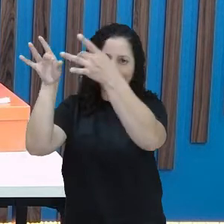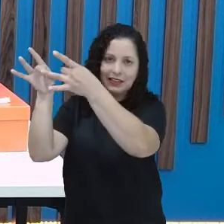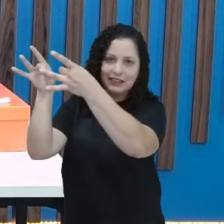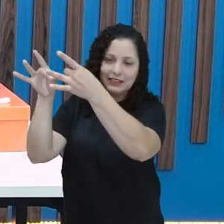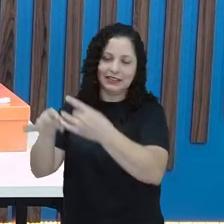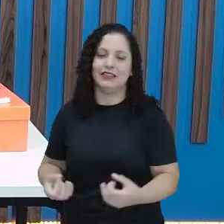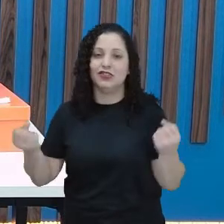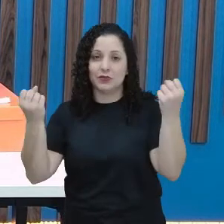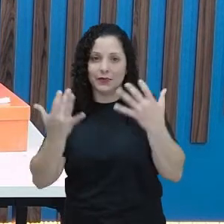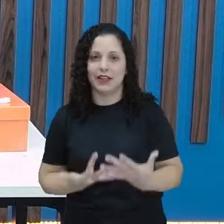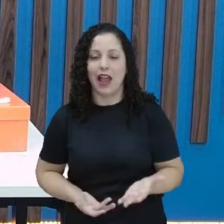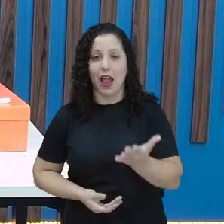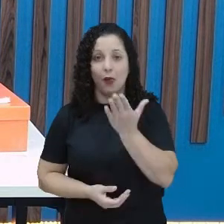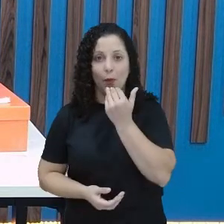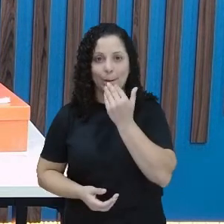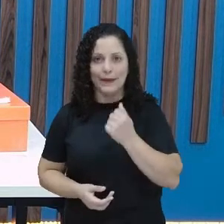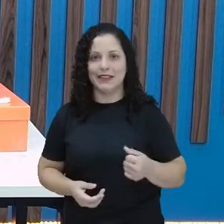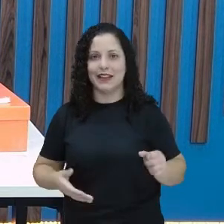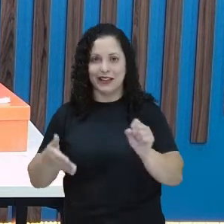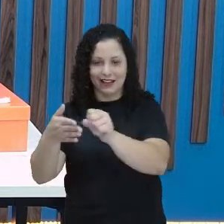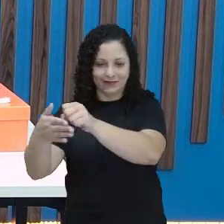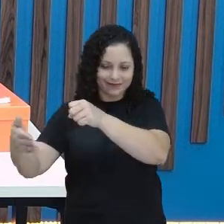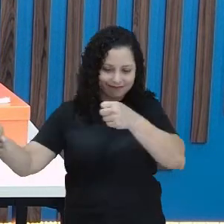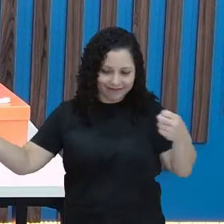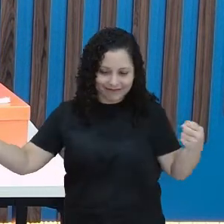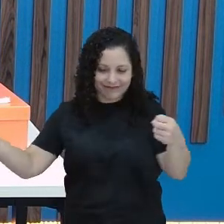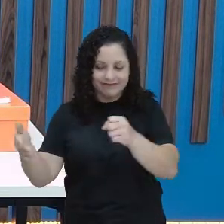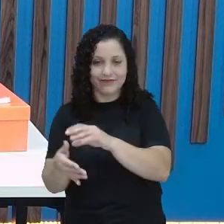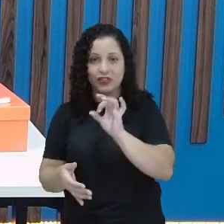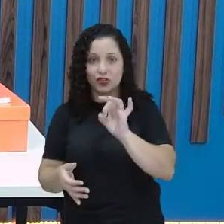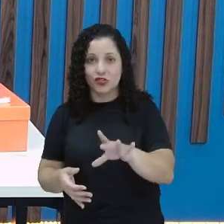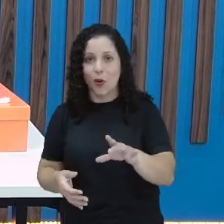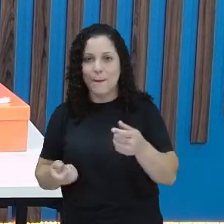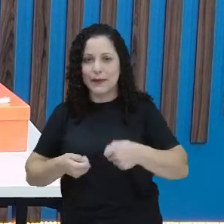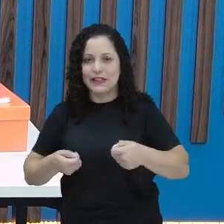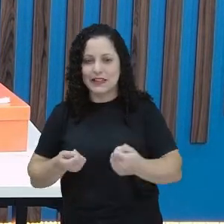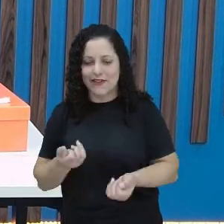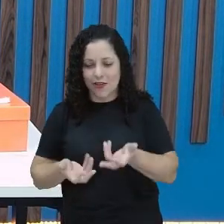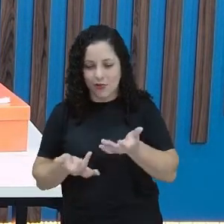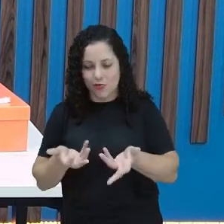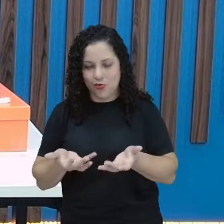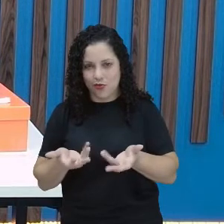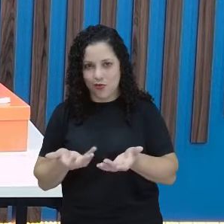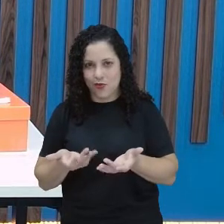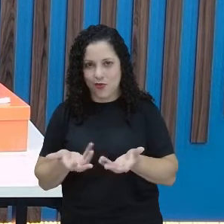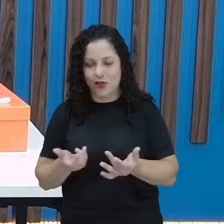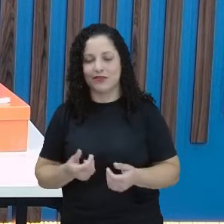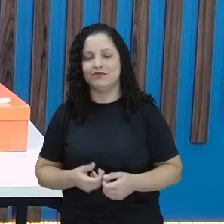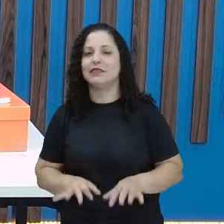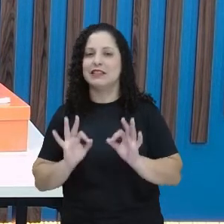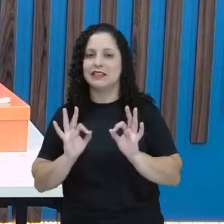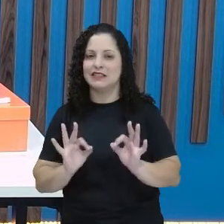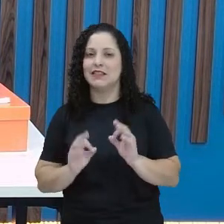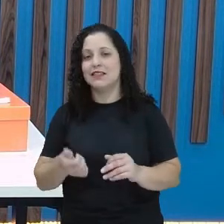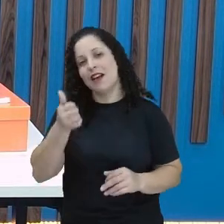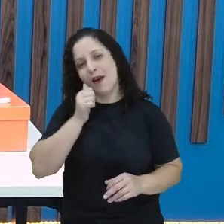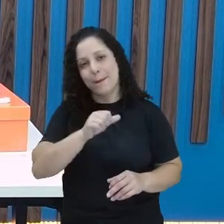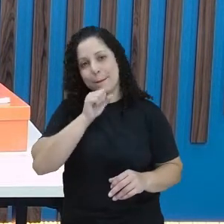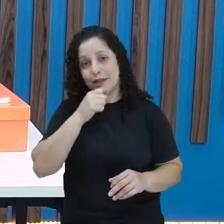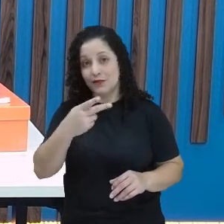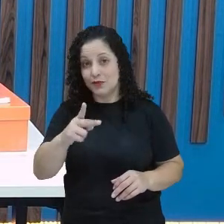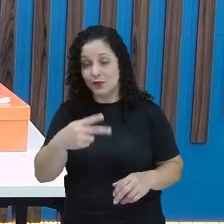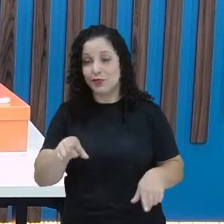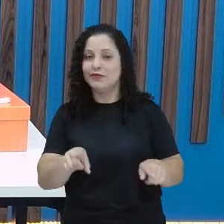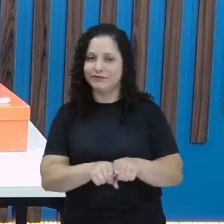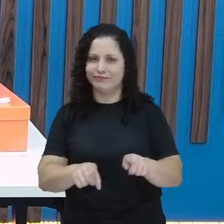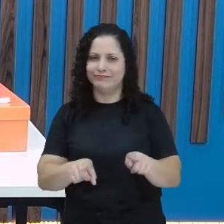está na geladeira e que eu só precisava esquentar. Olha que legal! E eu tenho certeza que a sua mamãe também faz isso